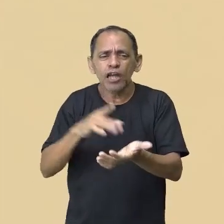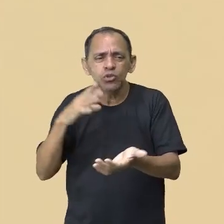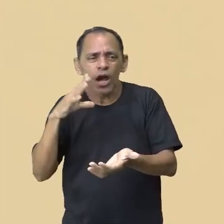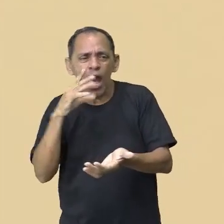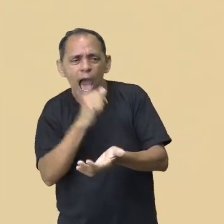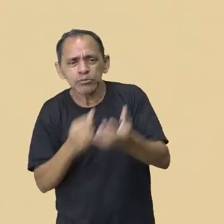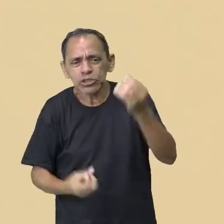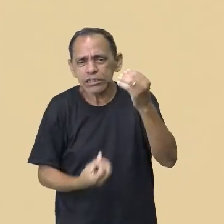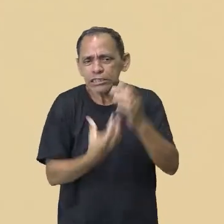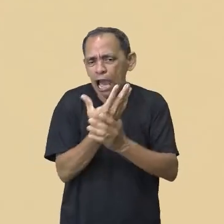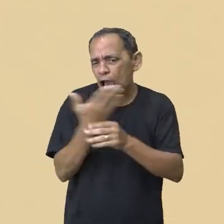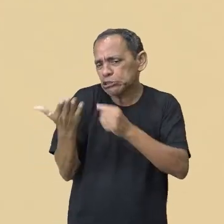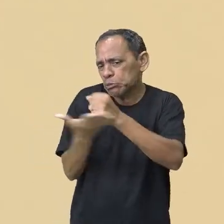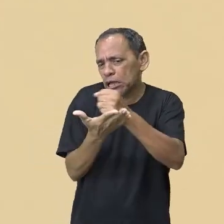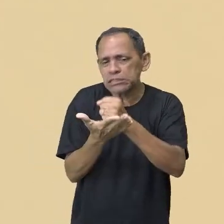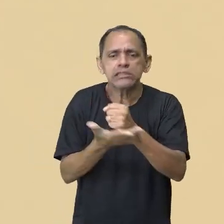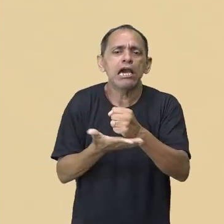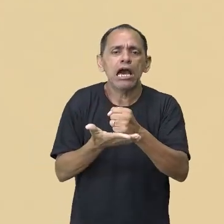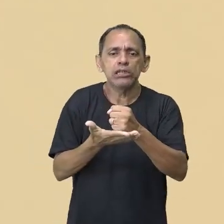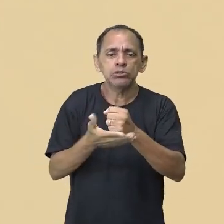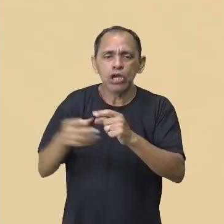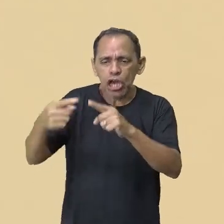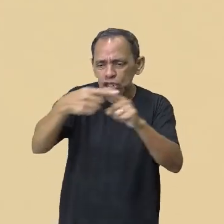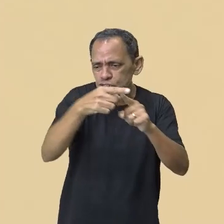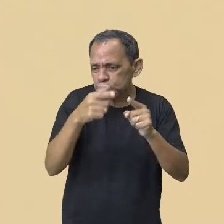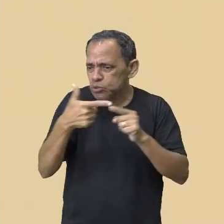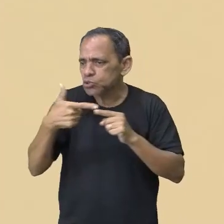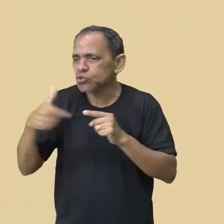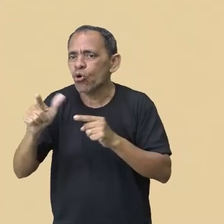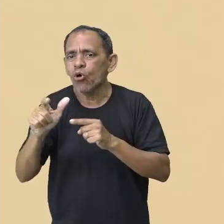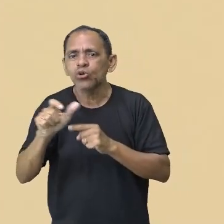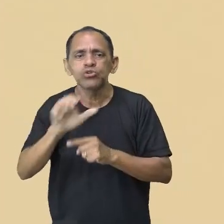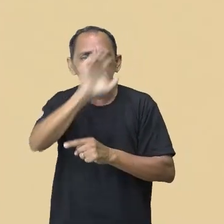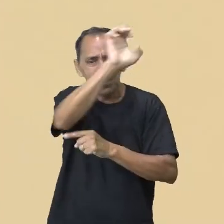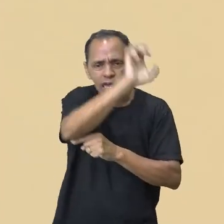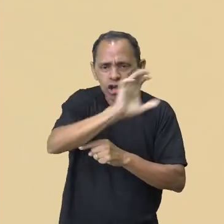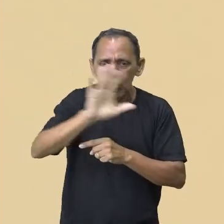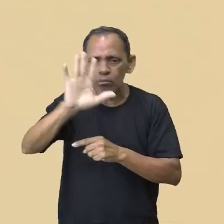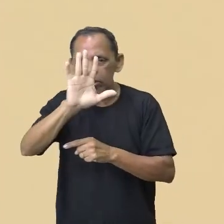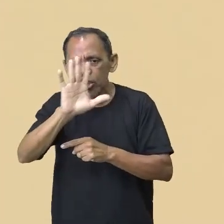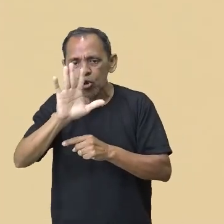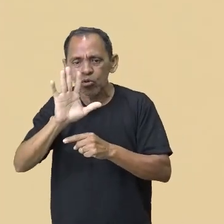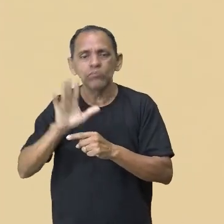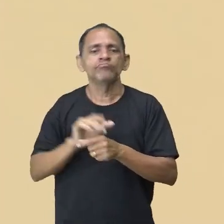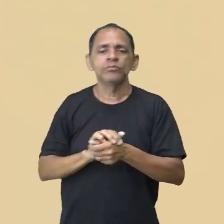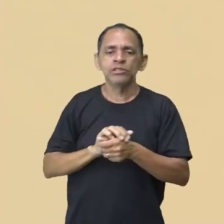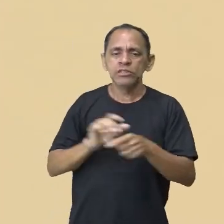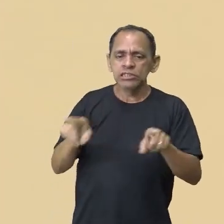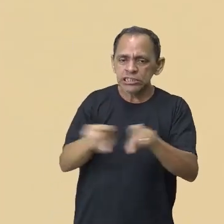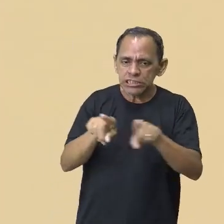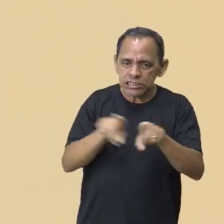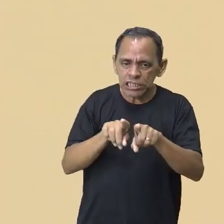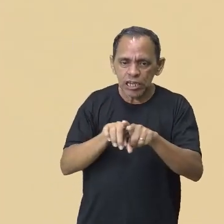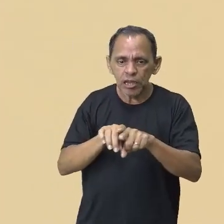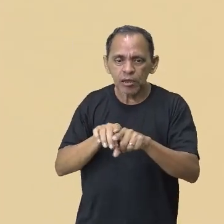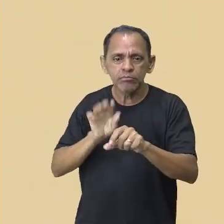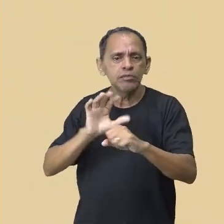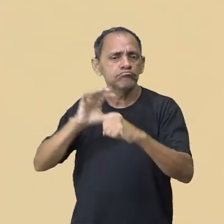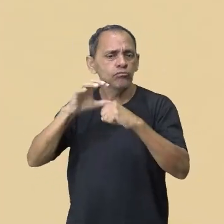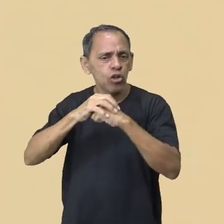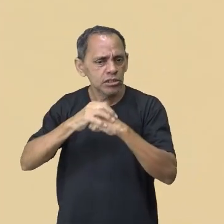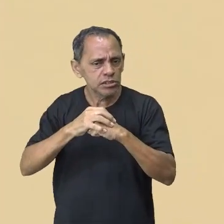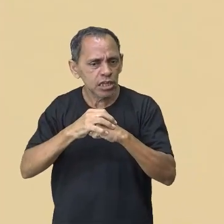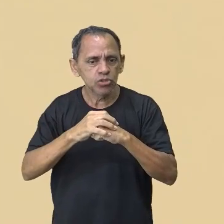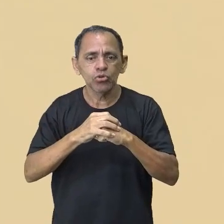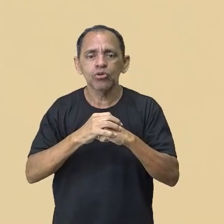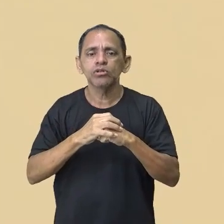criado com base em outros estilos europeus ou dos colonizadores, mas que com o passar do tempo ganhou a nossa